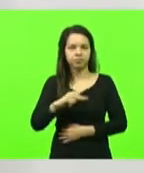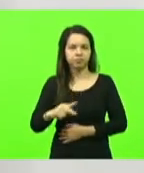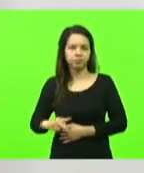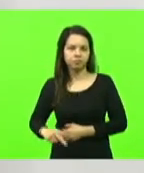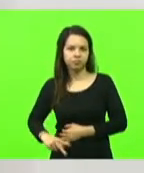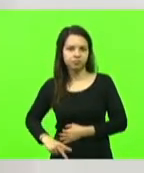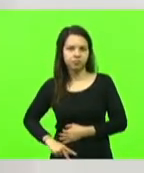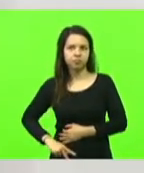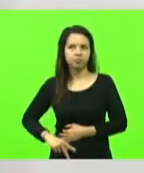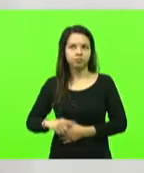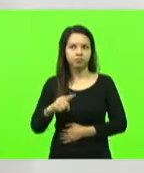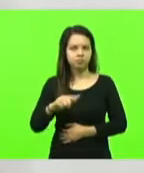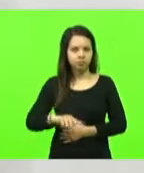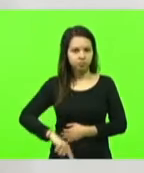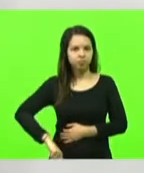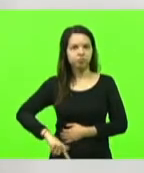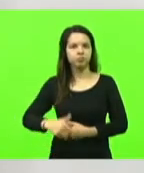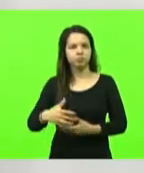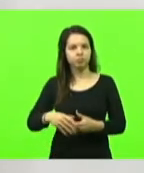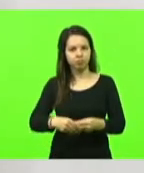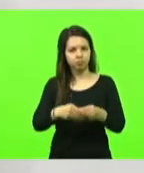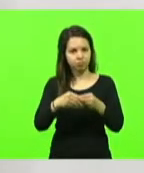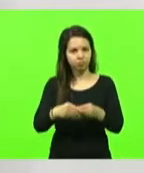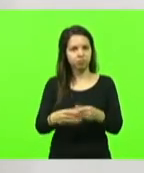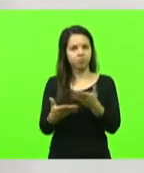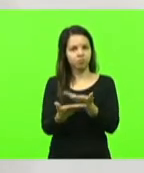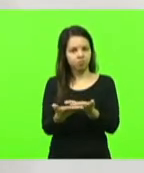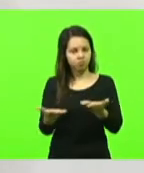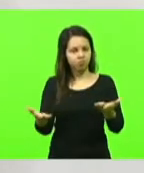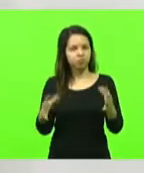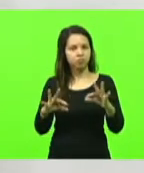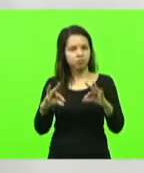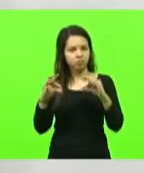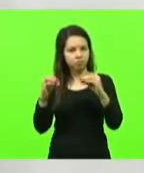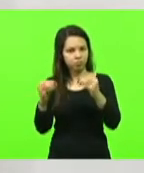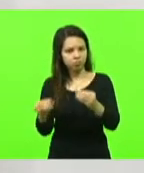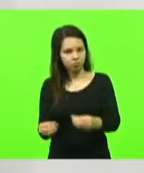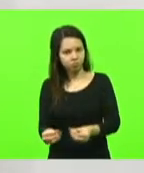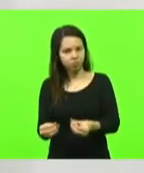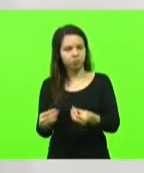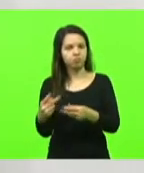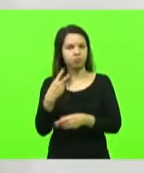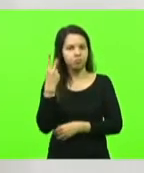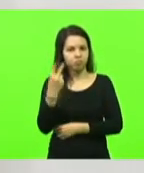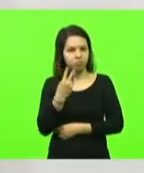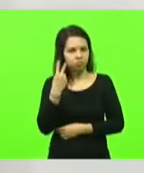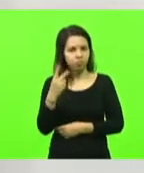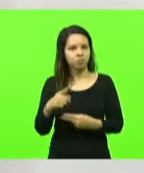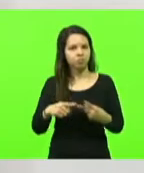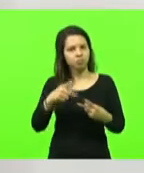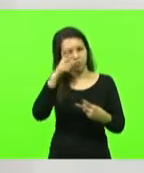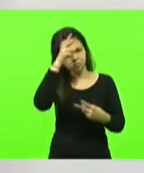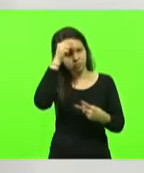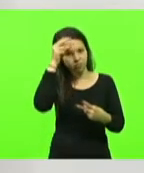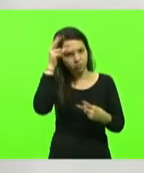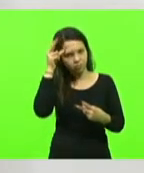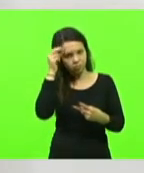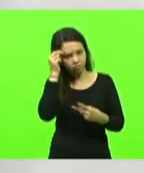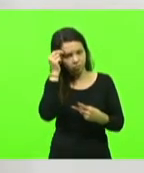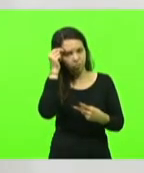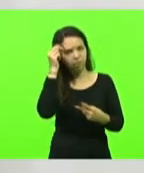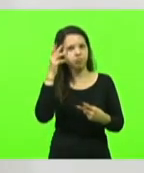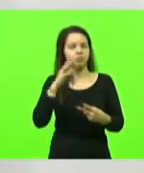Renovar a saudação aos nossos vereadores, ao prefeito Genésio Antônio, lá da nossa bela